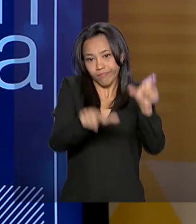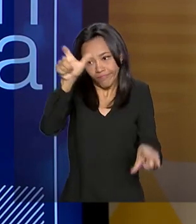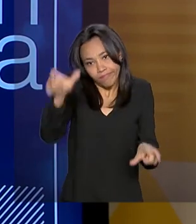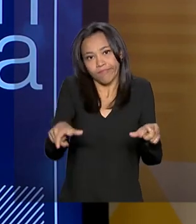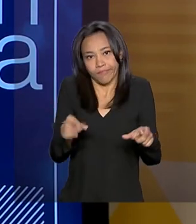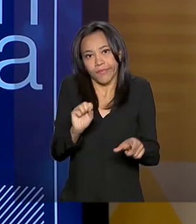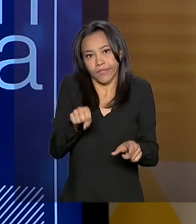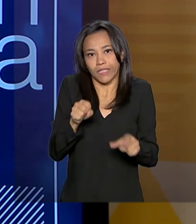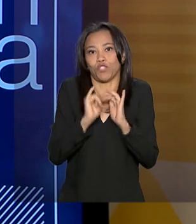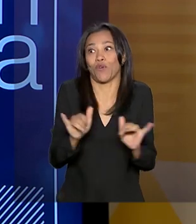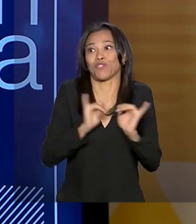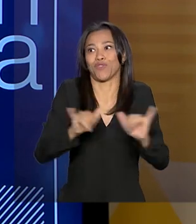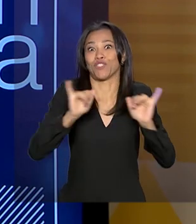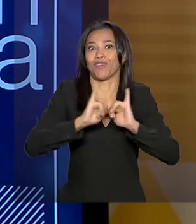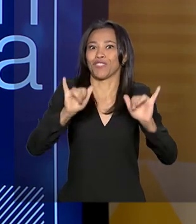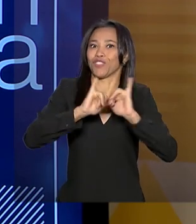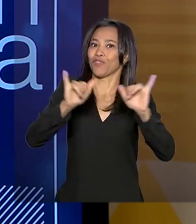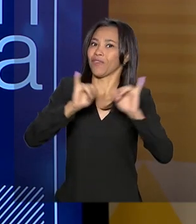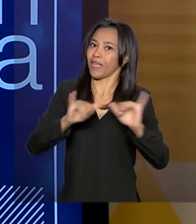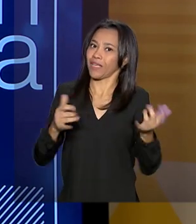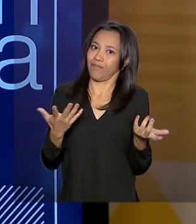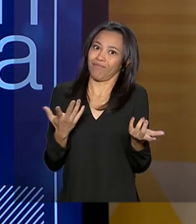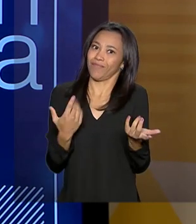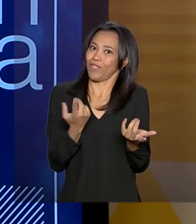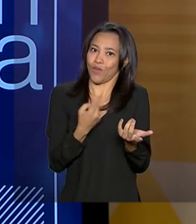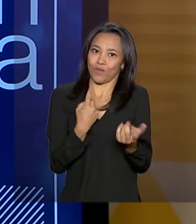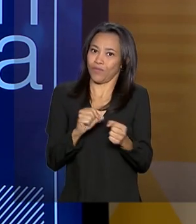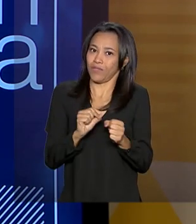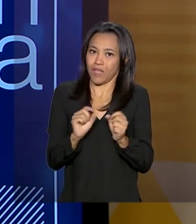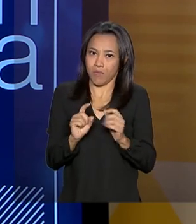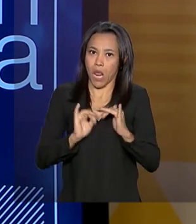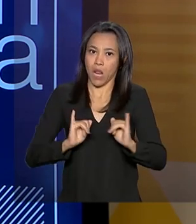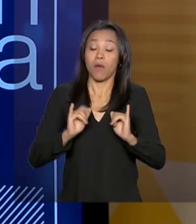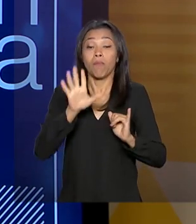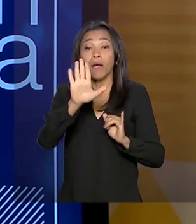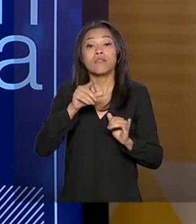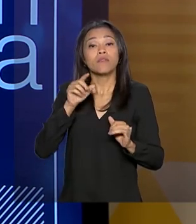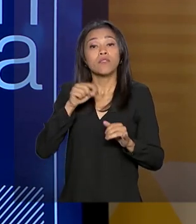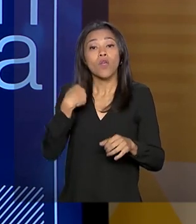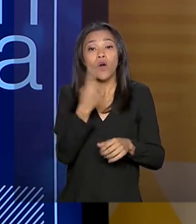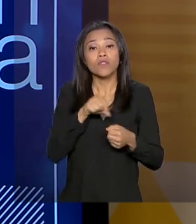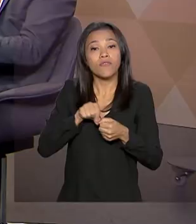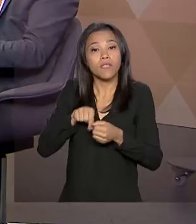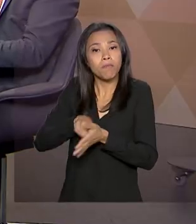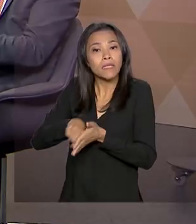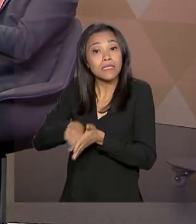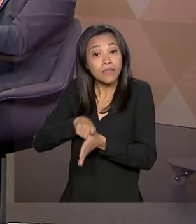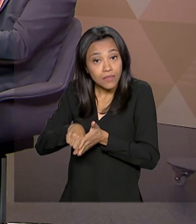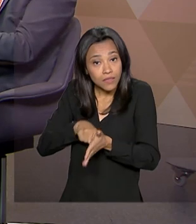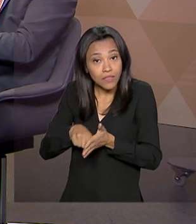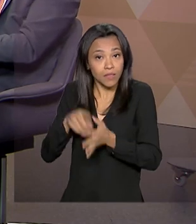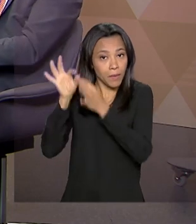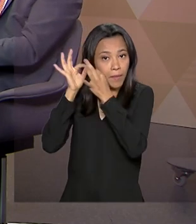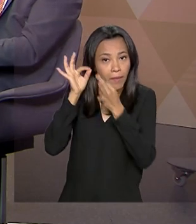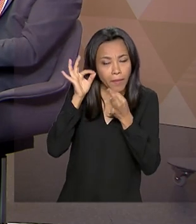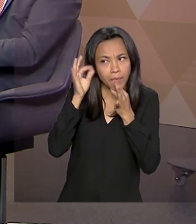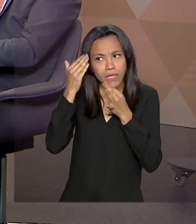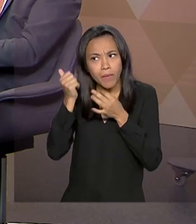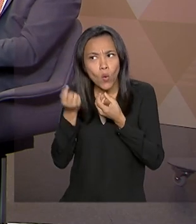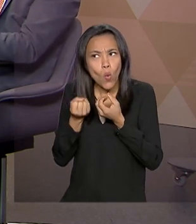também fazer telemarketing, que é uma coisa que a gente critica, mas a tem feito pesquisas, como o telemarketing, por exemplo,